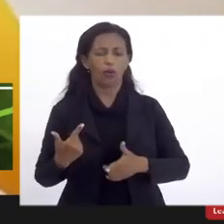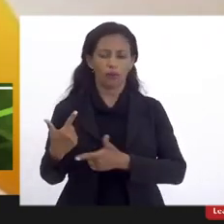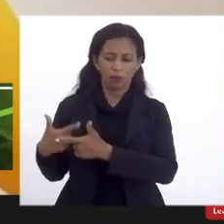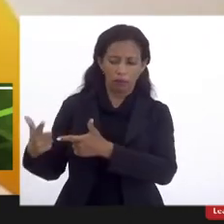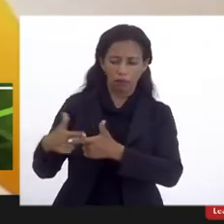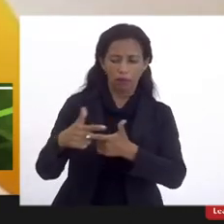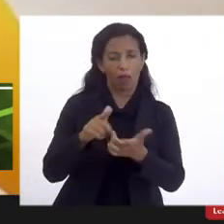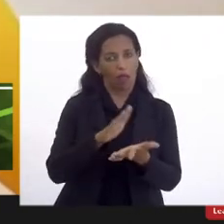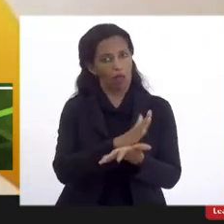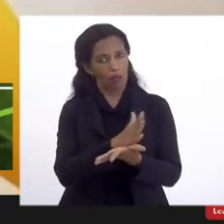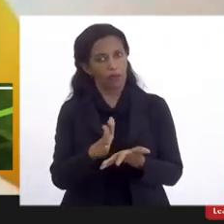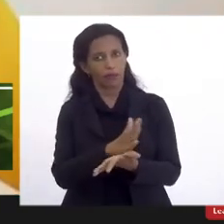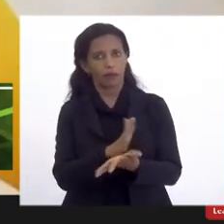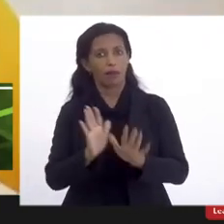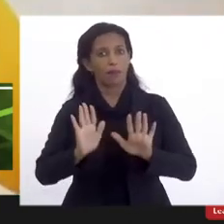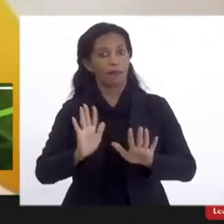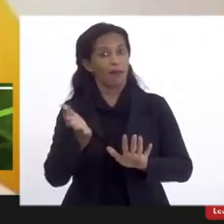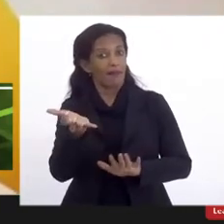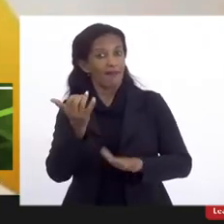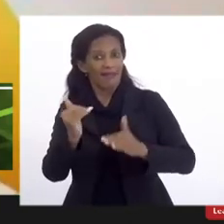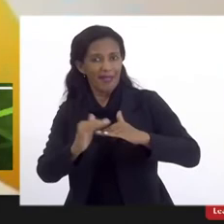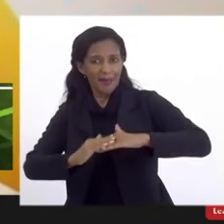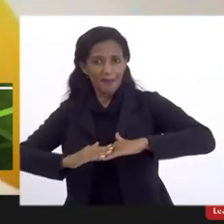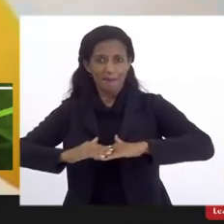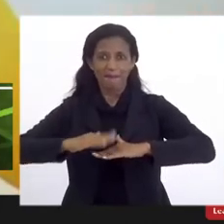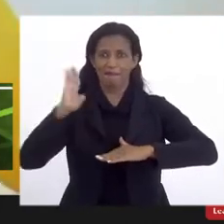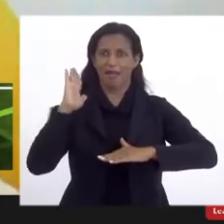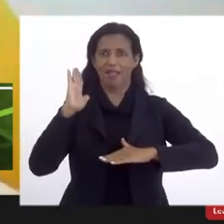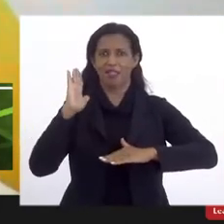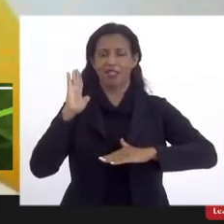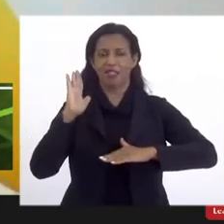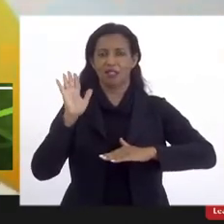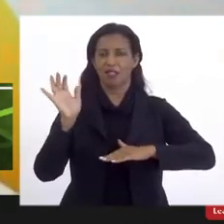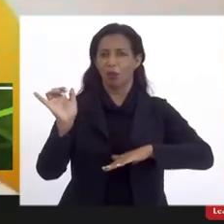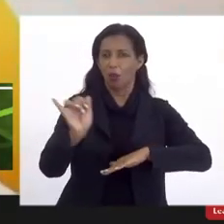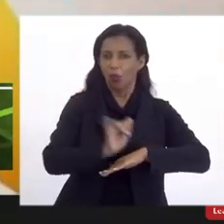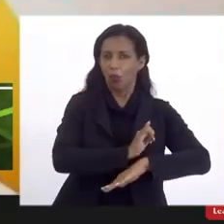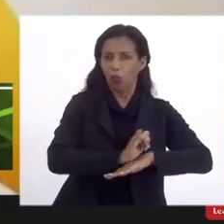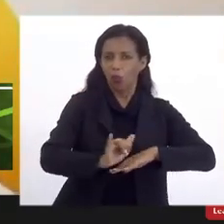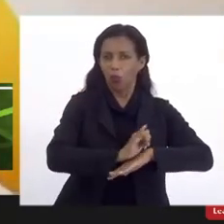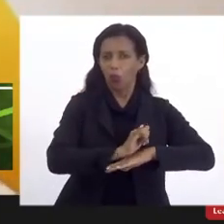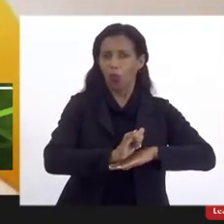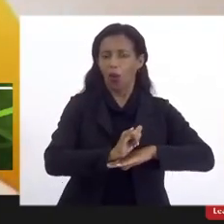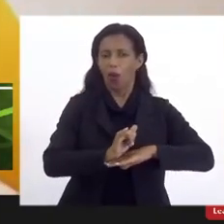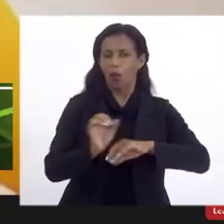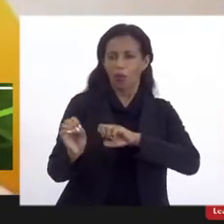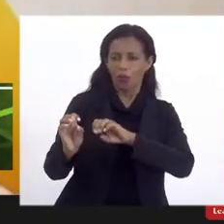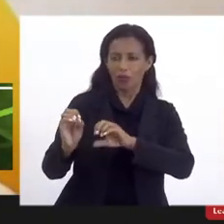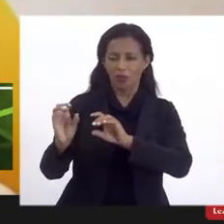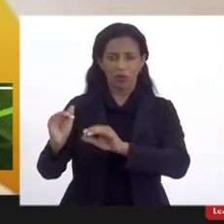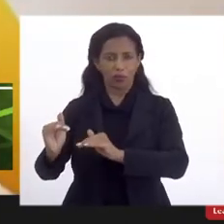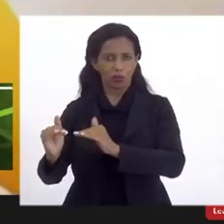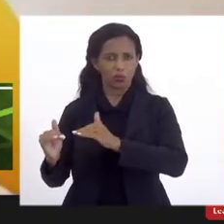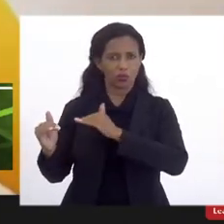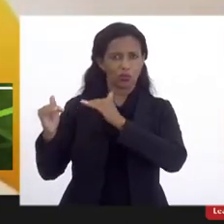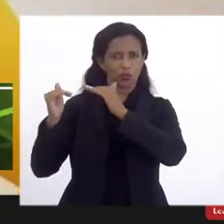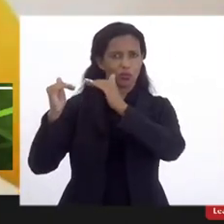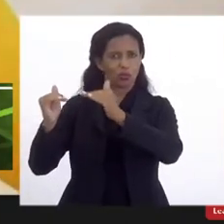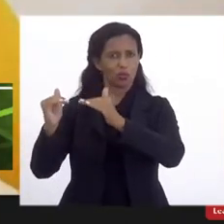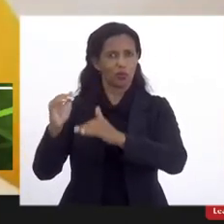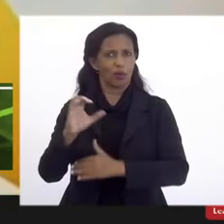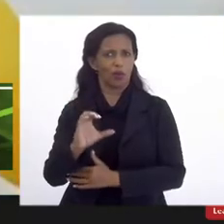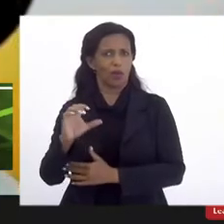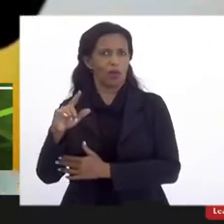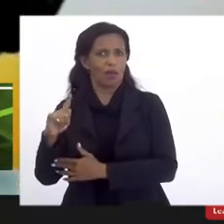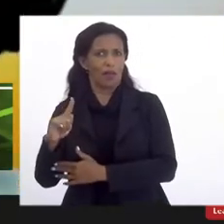problemas, mas a gente quer mais, a gente quer um planejamento para o ensino superior na Zona Oeste, que é uma das regiões do